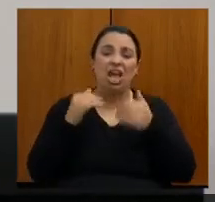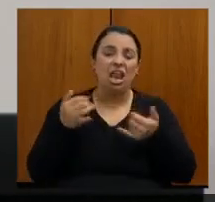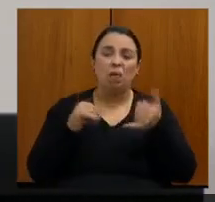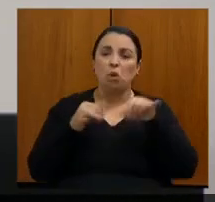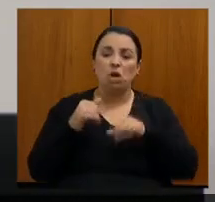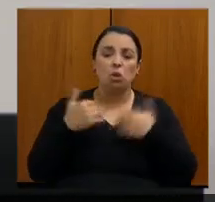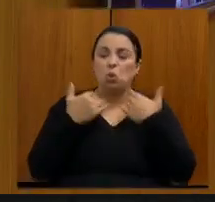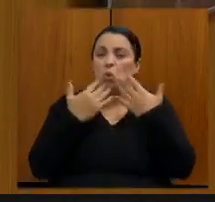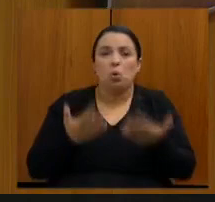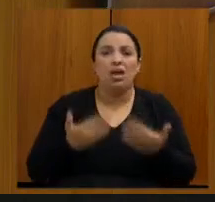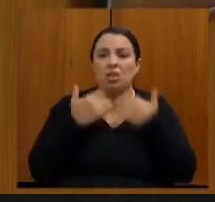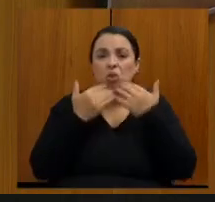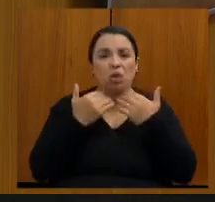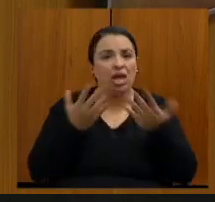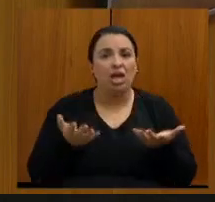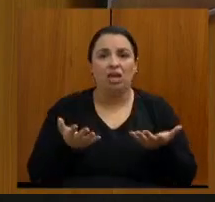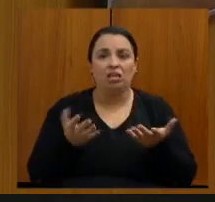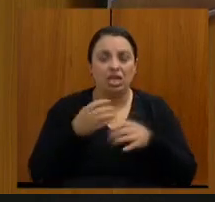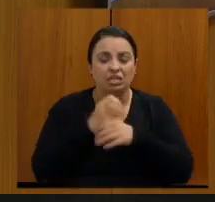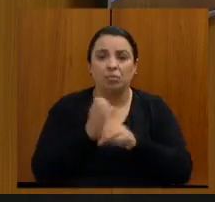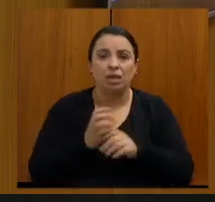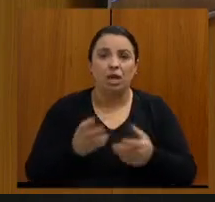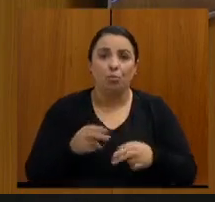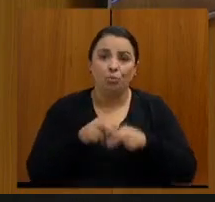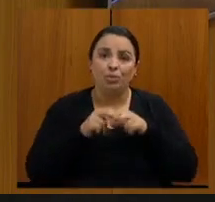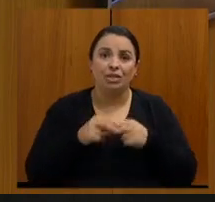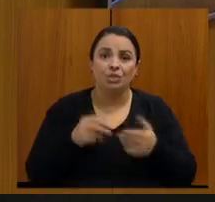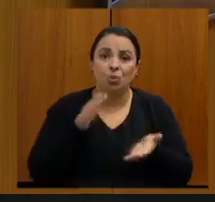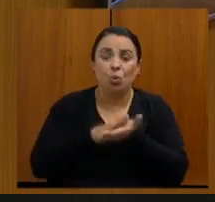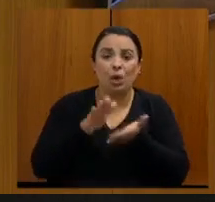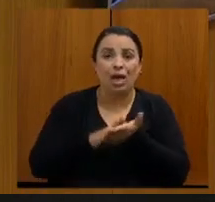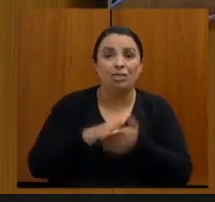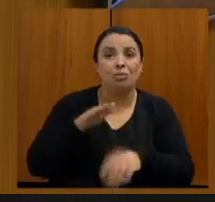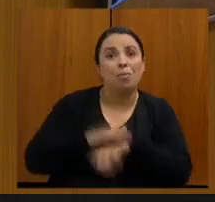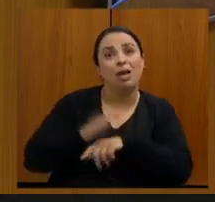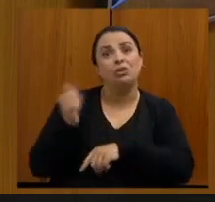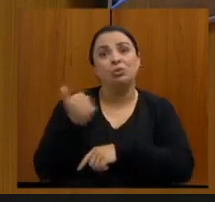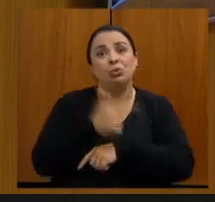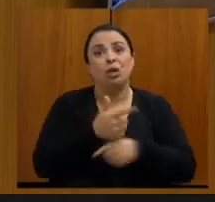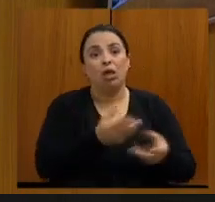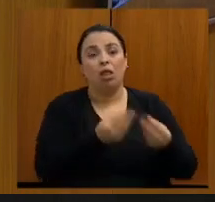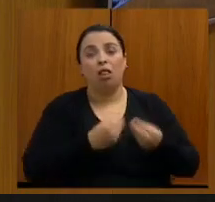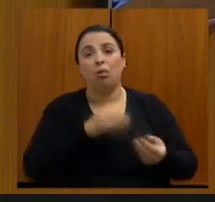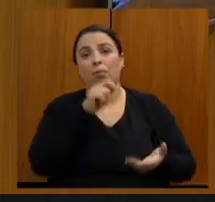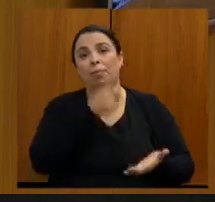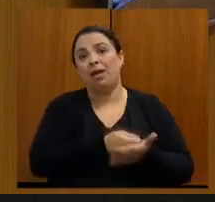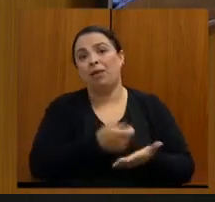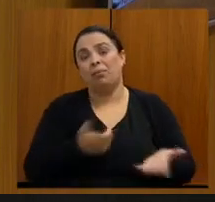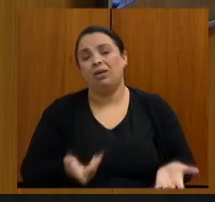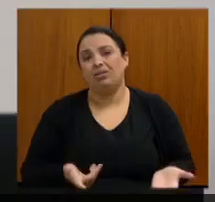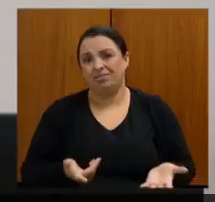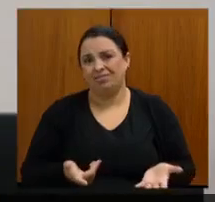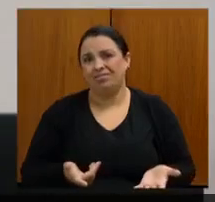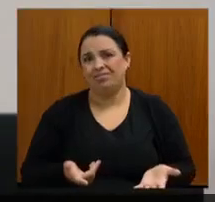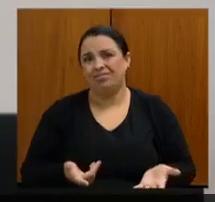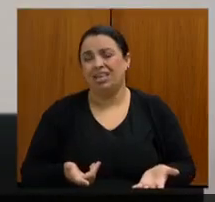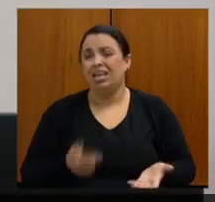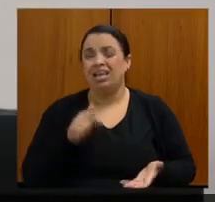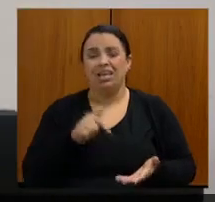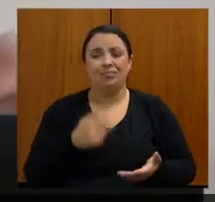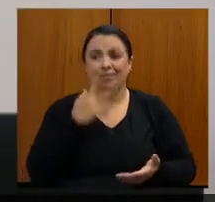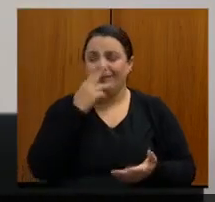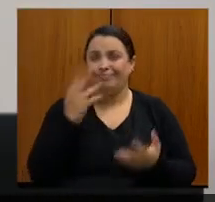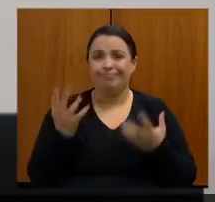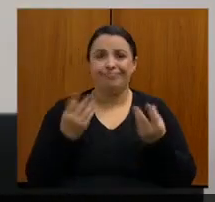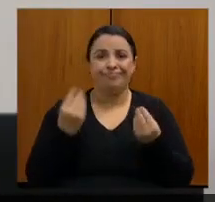o que ele usa, o que ele gasta, é infinitamente maior do que o que ele vai receber. Então, essa é quase que uma inviabilidade para